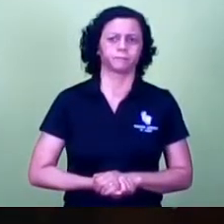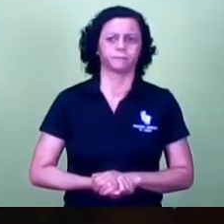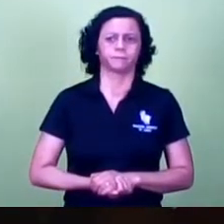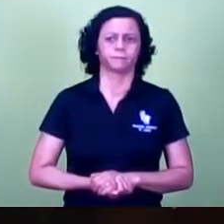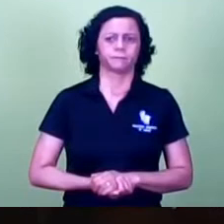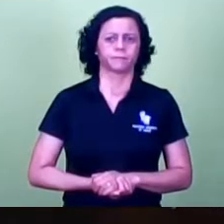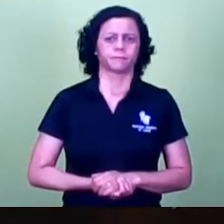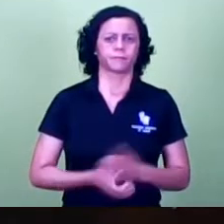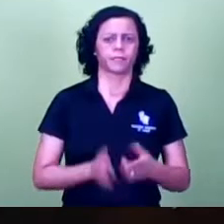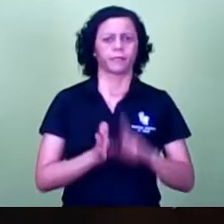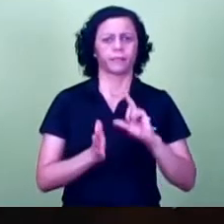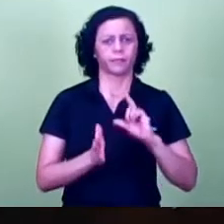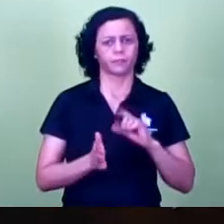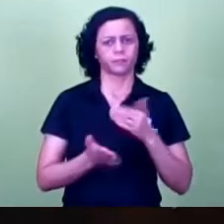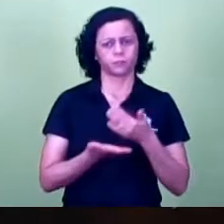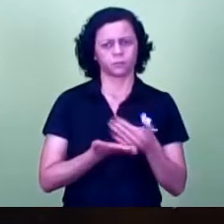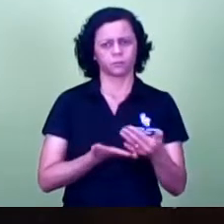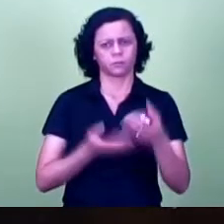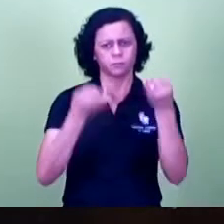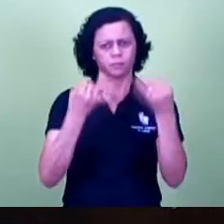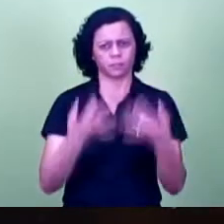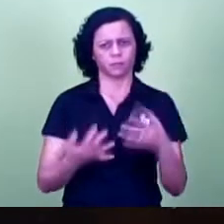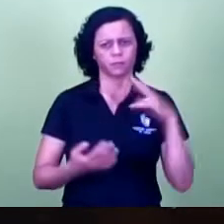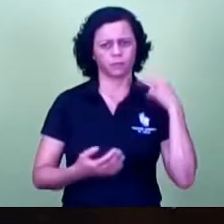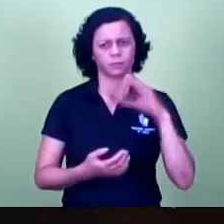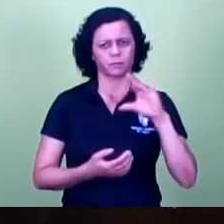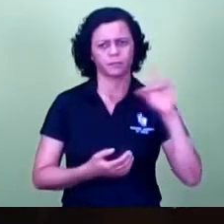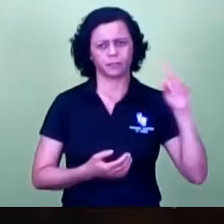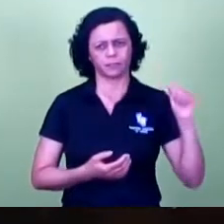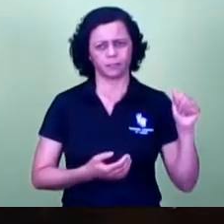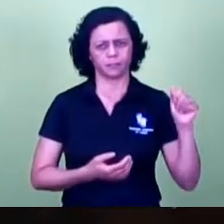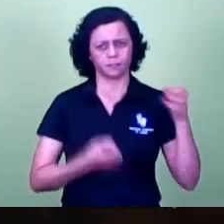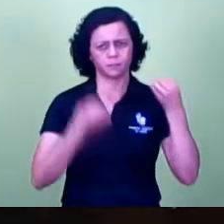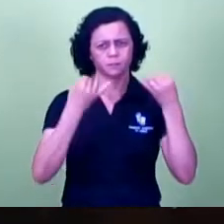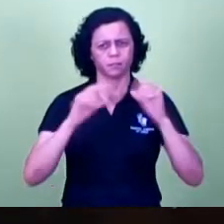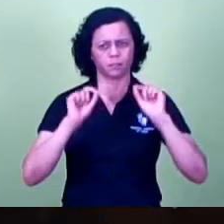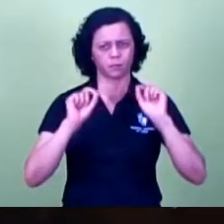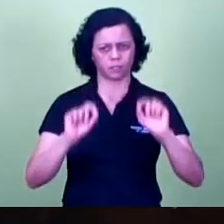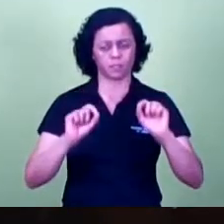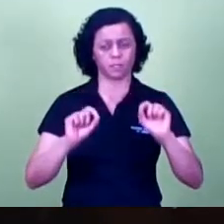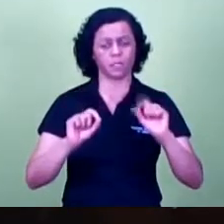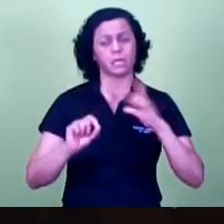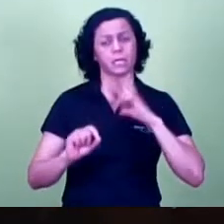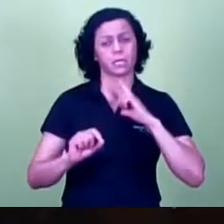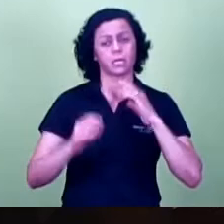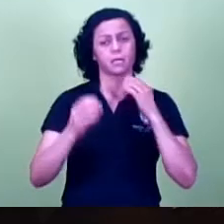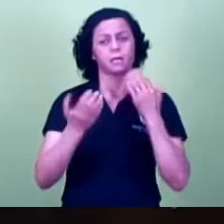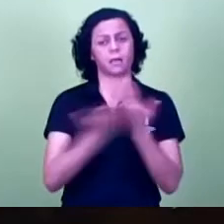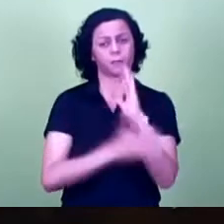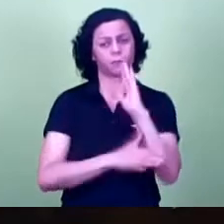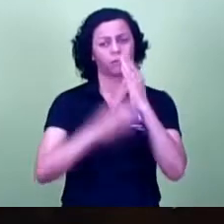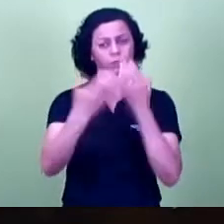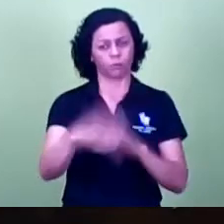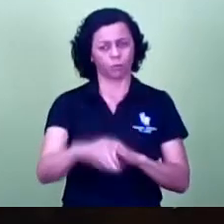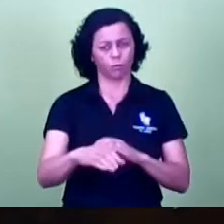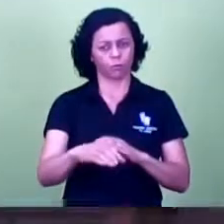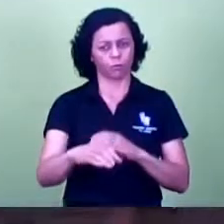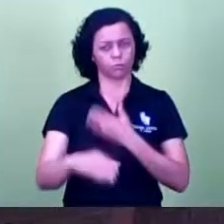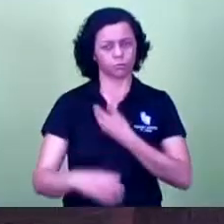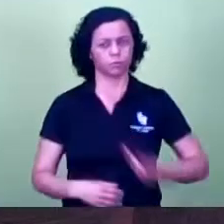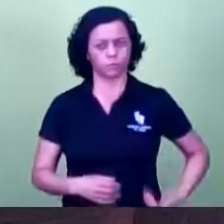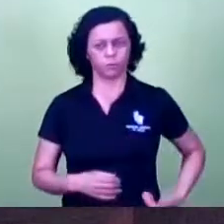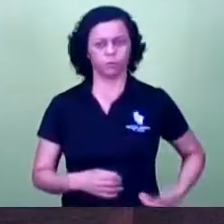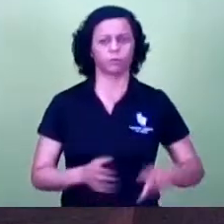passar pela vereadora Cid dizer o seguinte nós temos aqui aprovado em concurso público analista na área de saúde